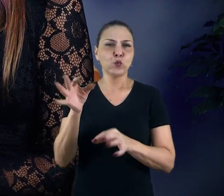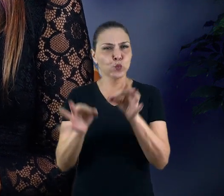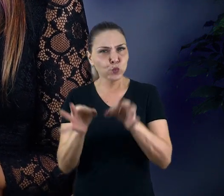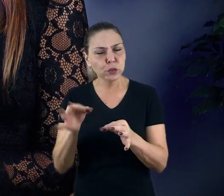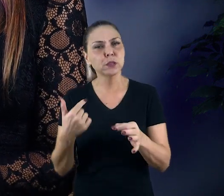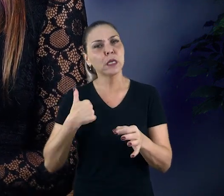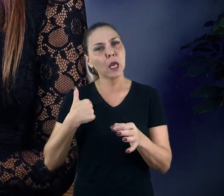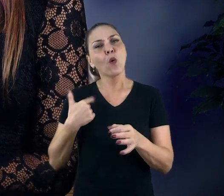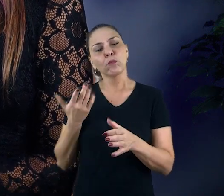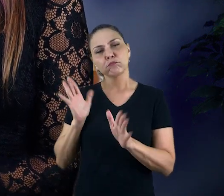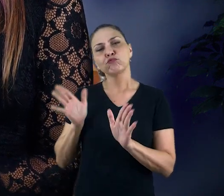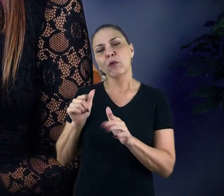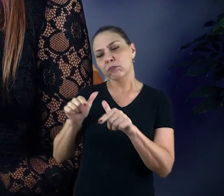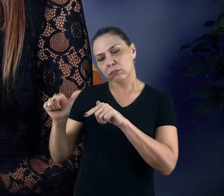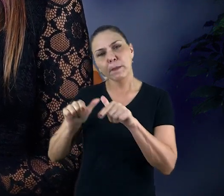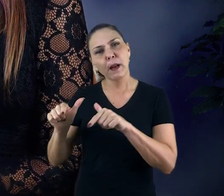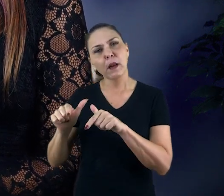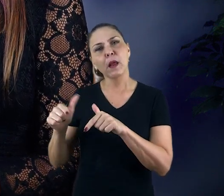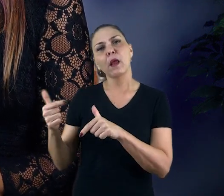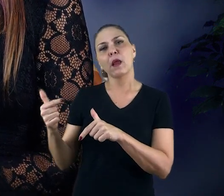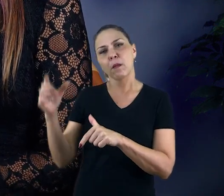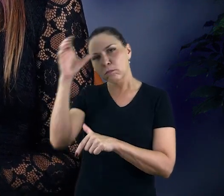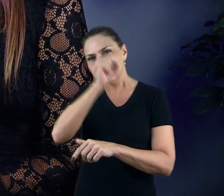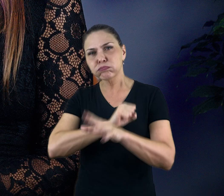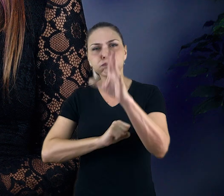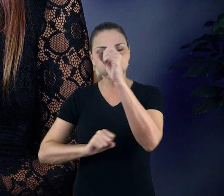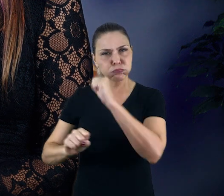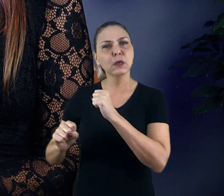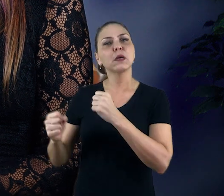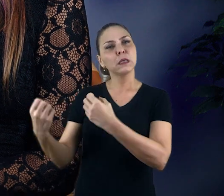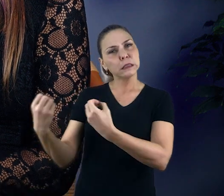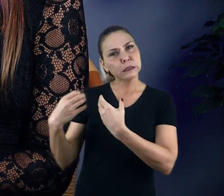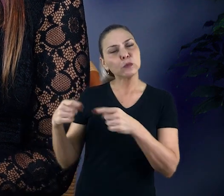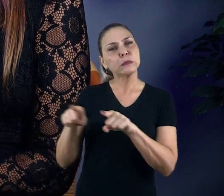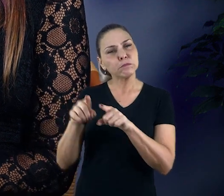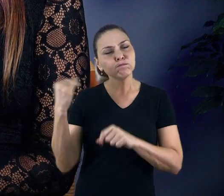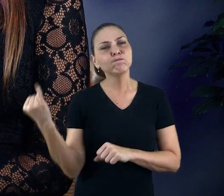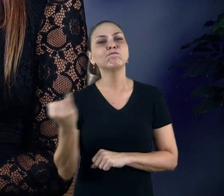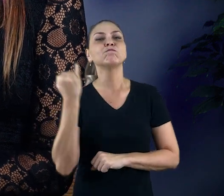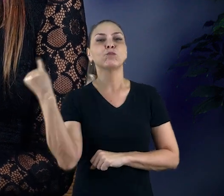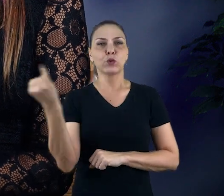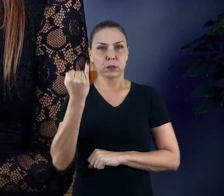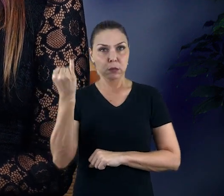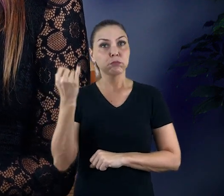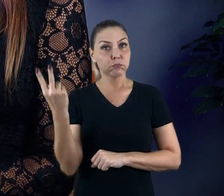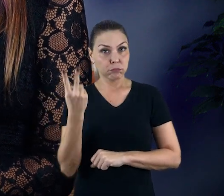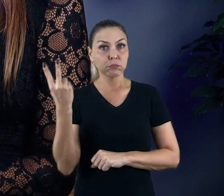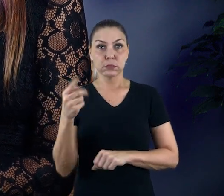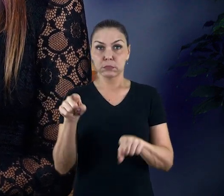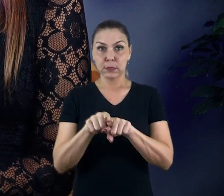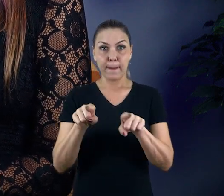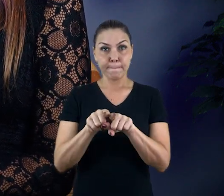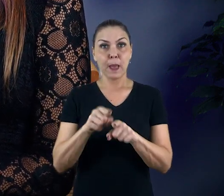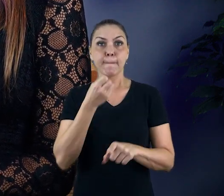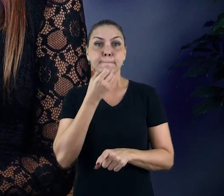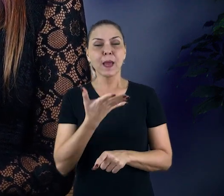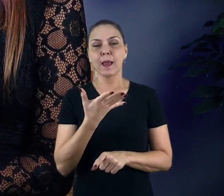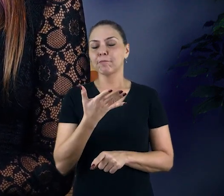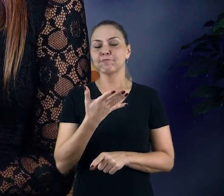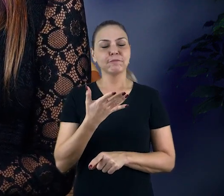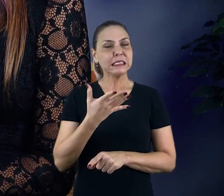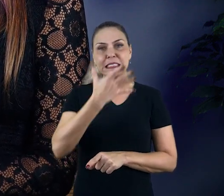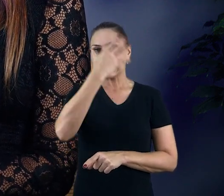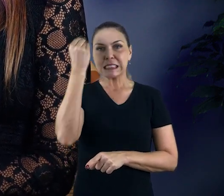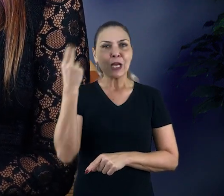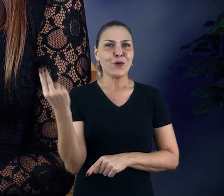Judiciário, por onde eu passei, porque as lições que eu coletei foram muito importantes, muito válidas. Foram